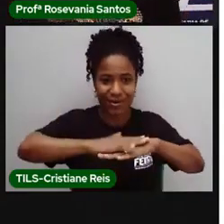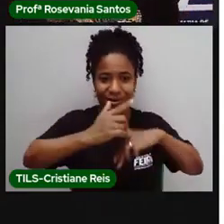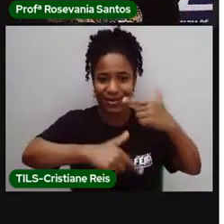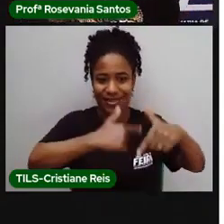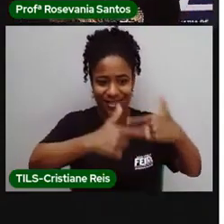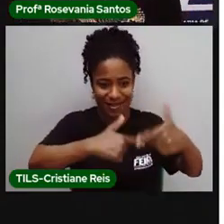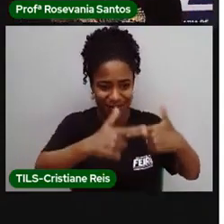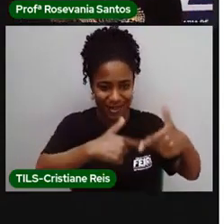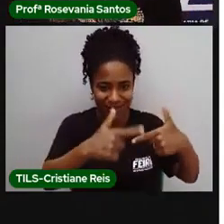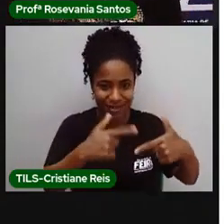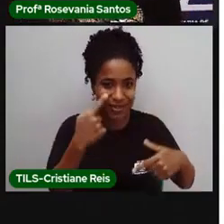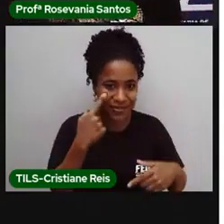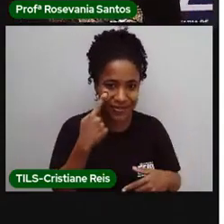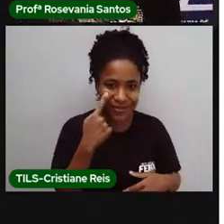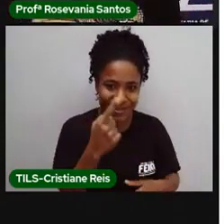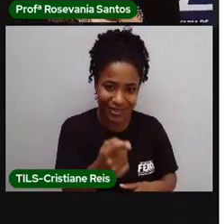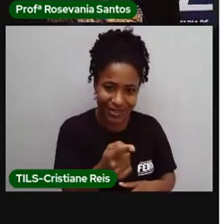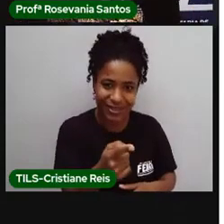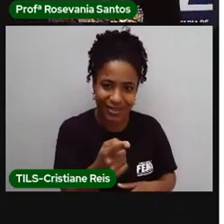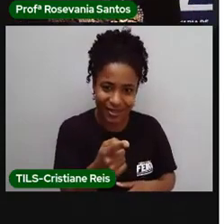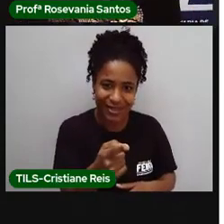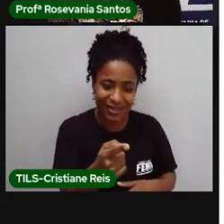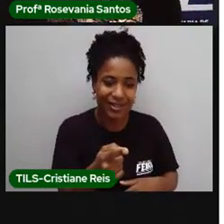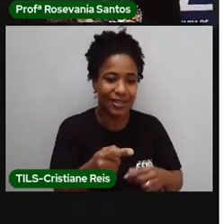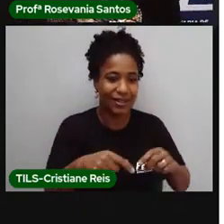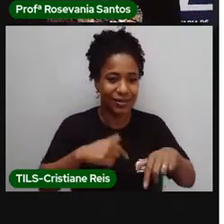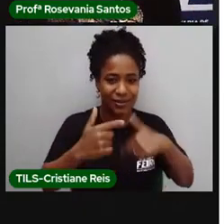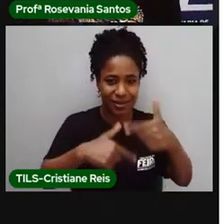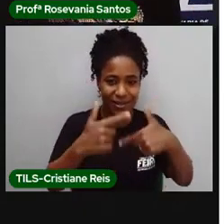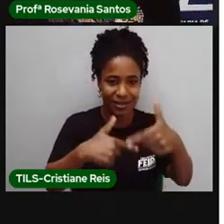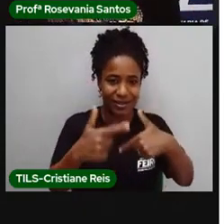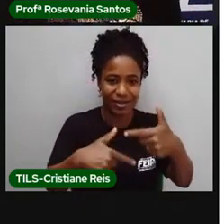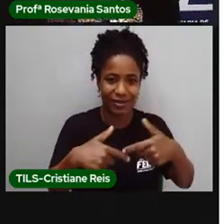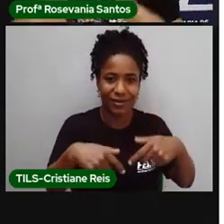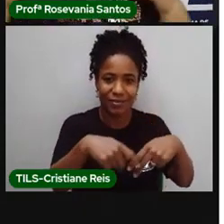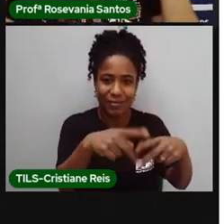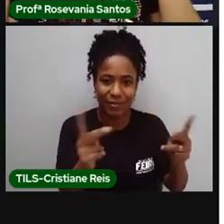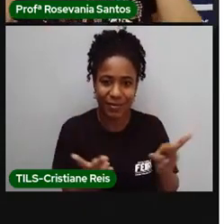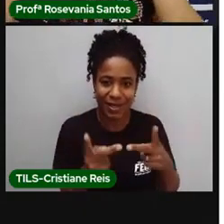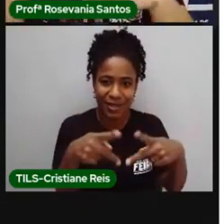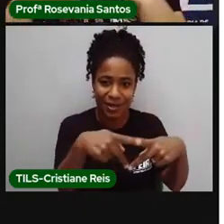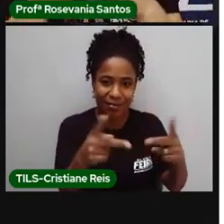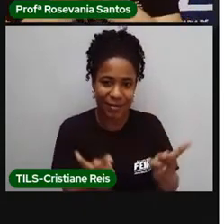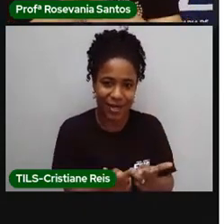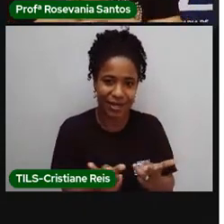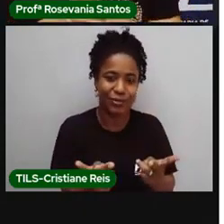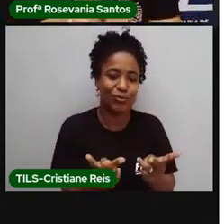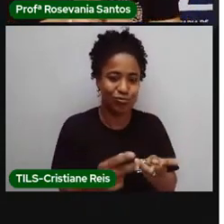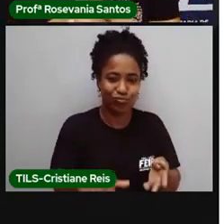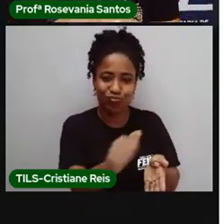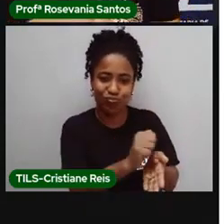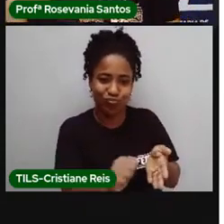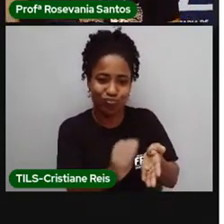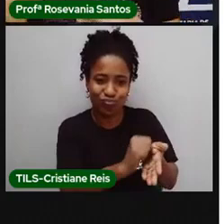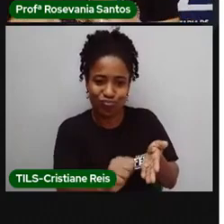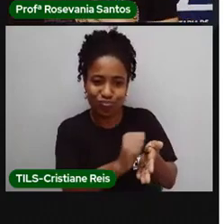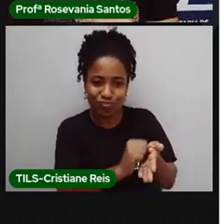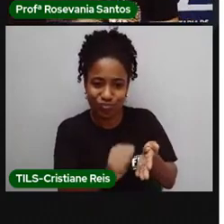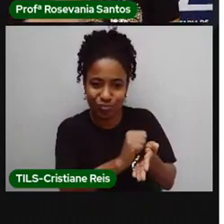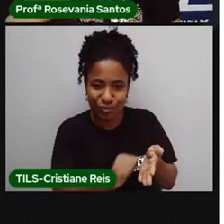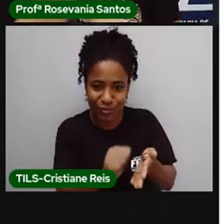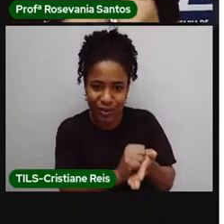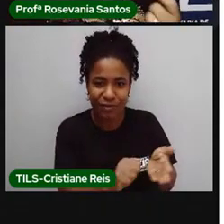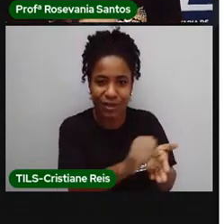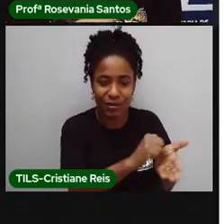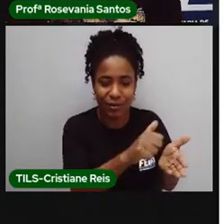uma coisa ali do processo. Vocês estão vendo que é uma lavagem de prato, eu acho, né. Está tendo aí essa lavagem e aí um fica na